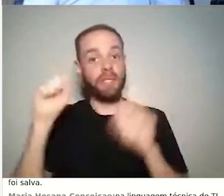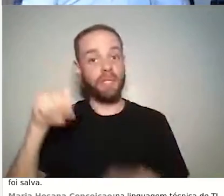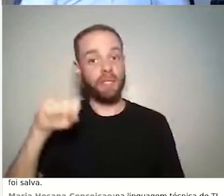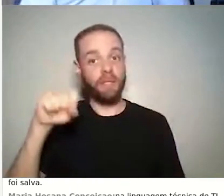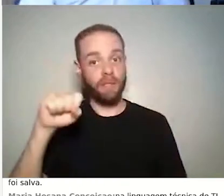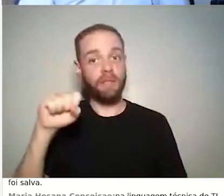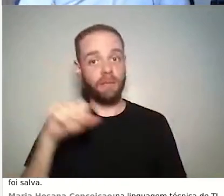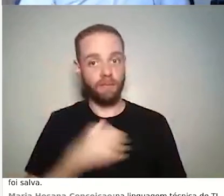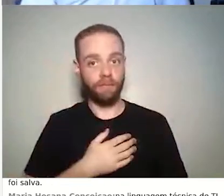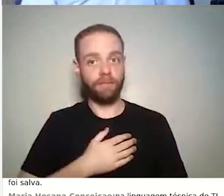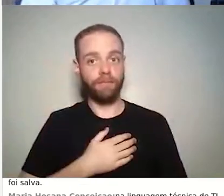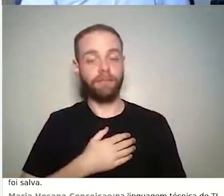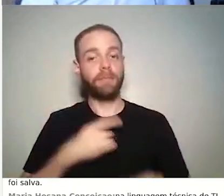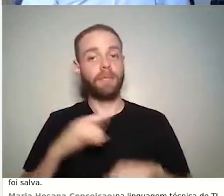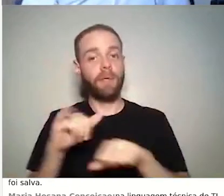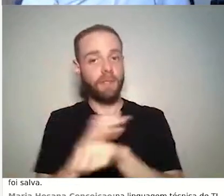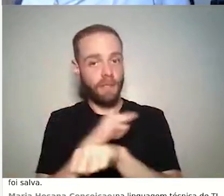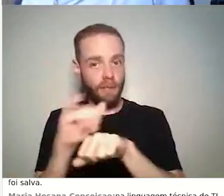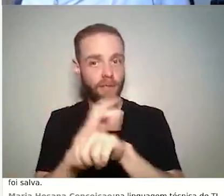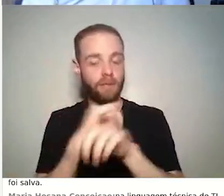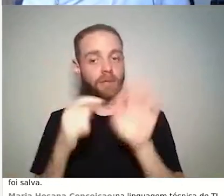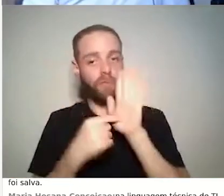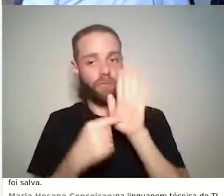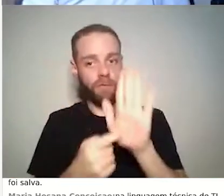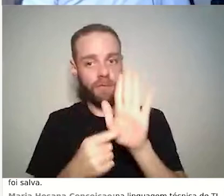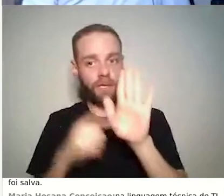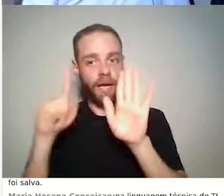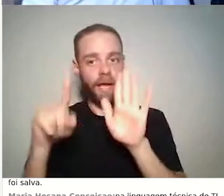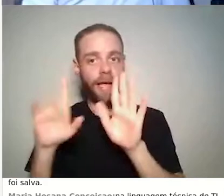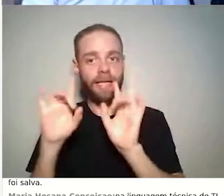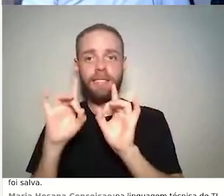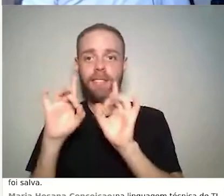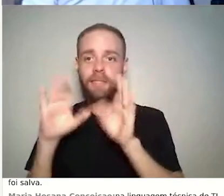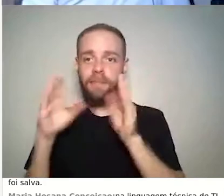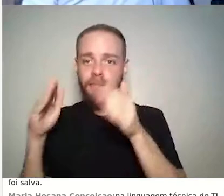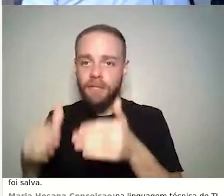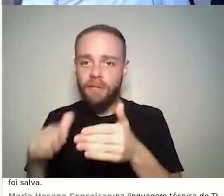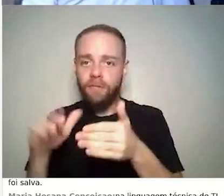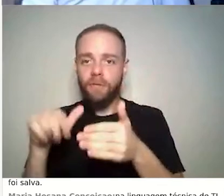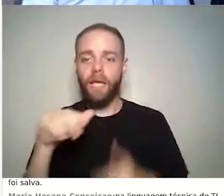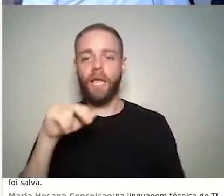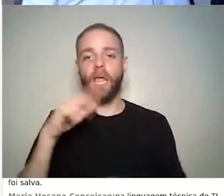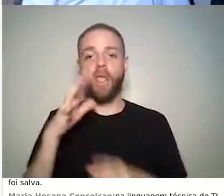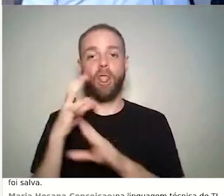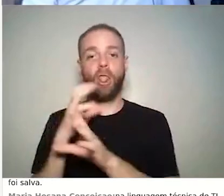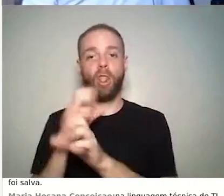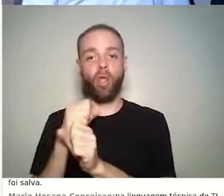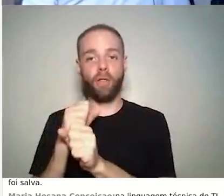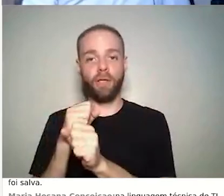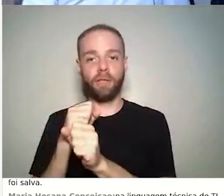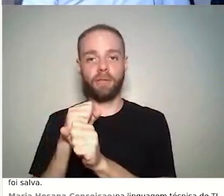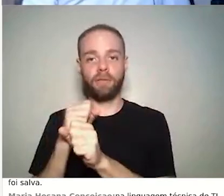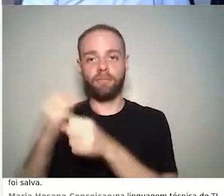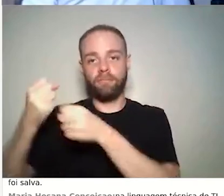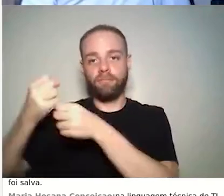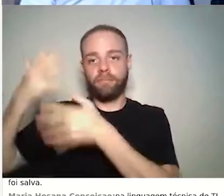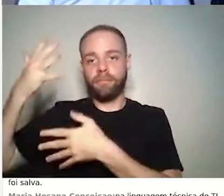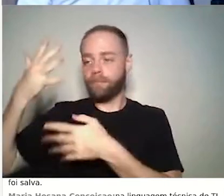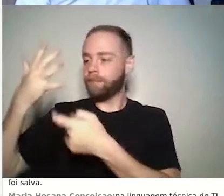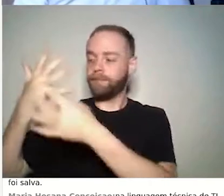recurso que eu ia mostrar agora é o recurso especificamente de notas, então eu já vou aproveitar e